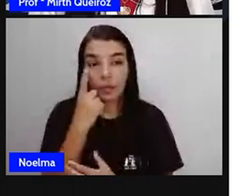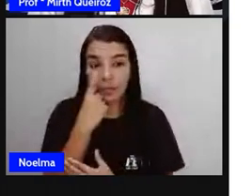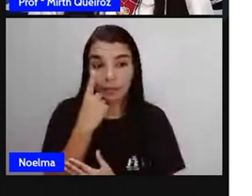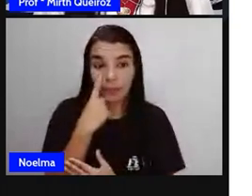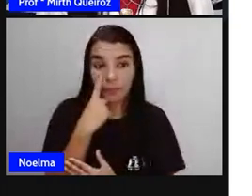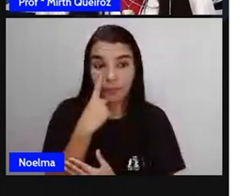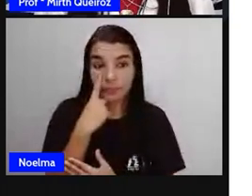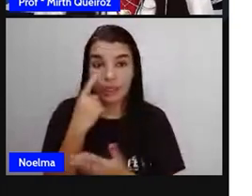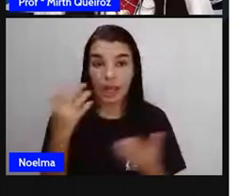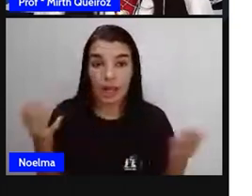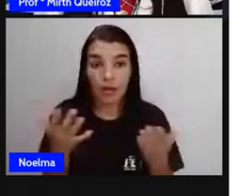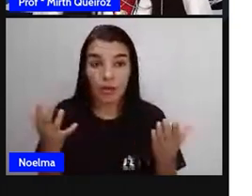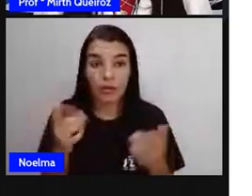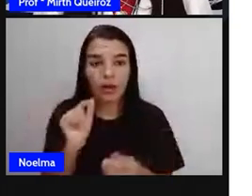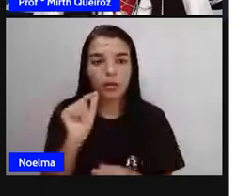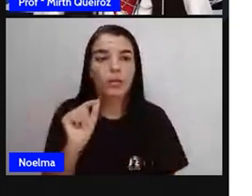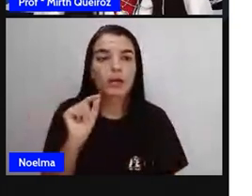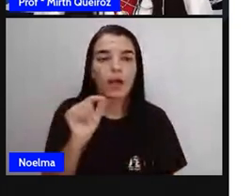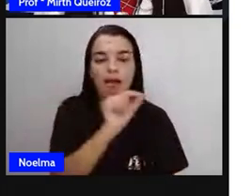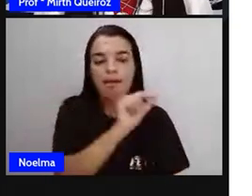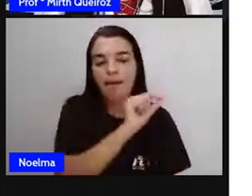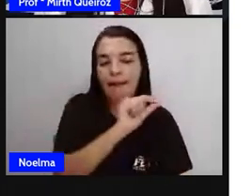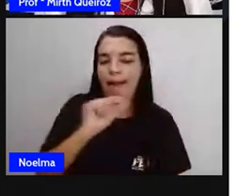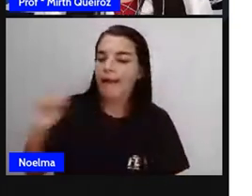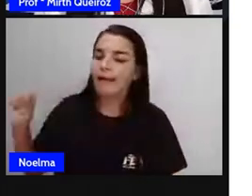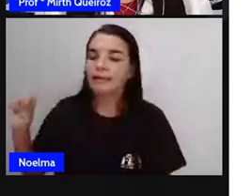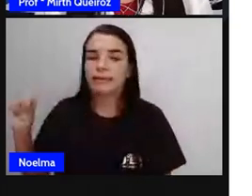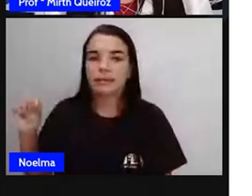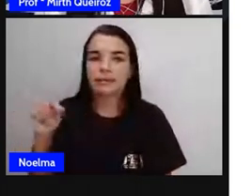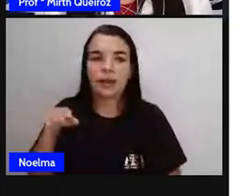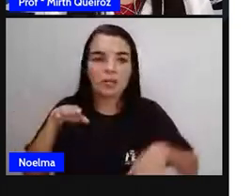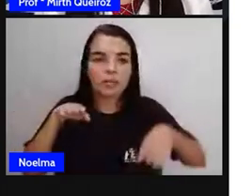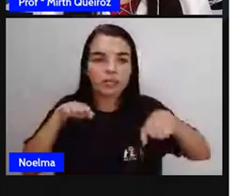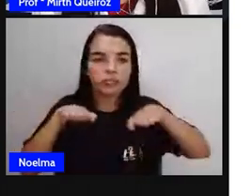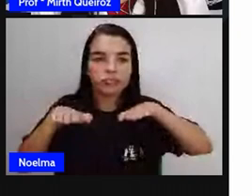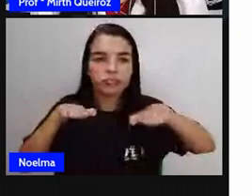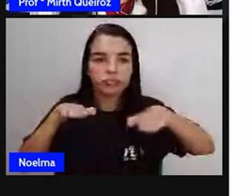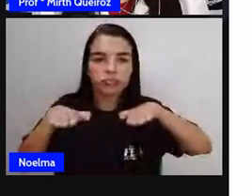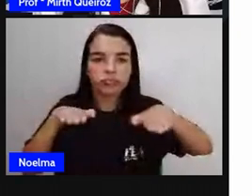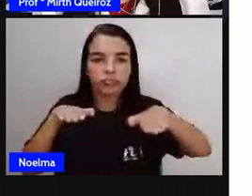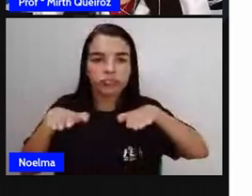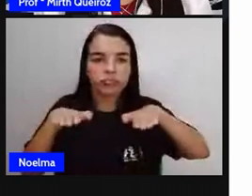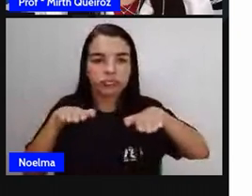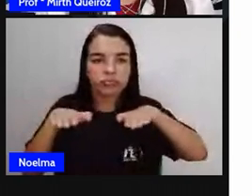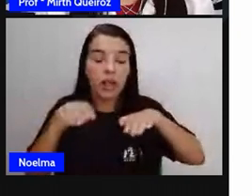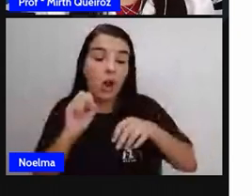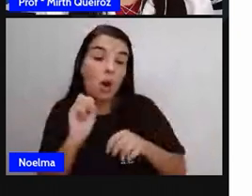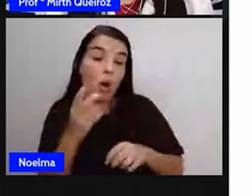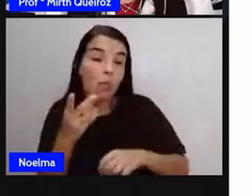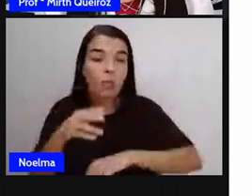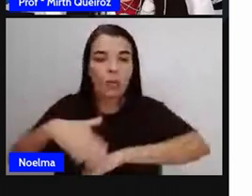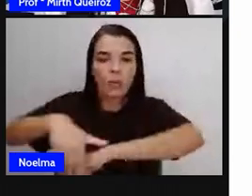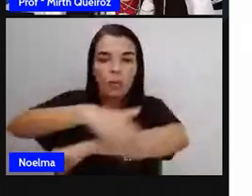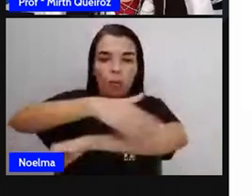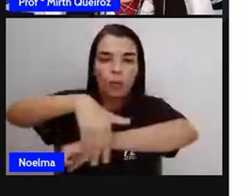E falando sobre o que são retas paralelas. Ou quando a gente fala de ruas paralelas.